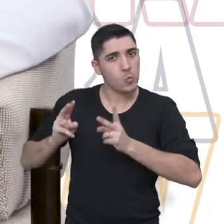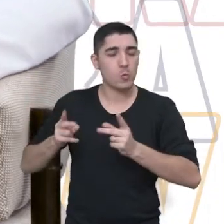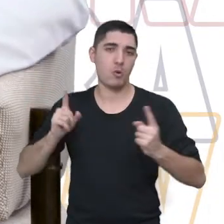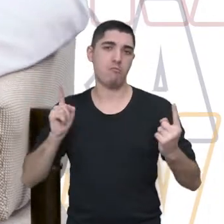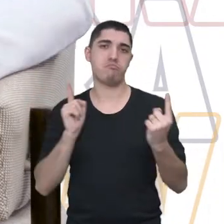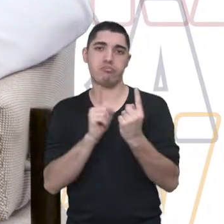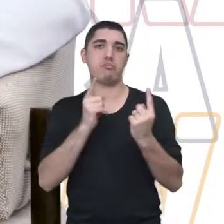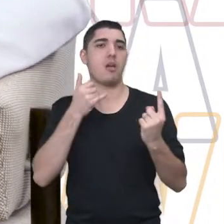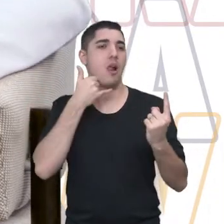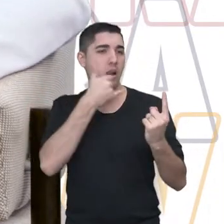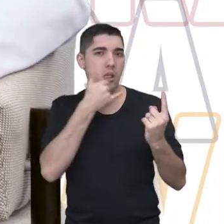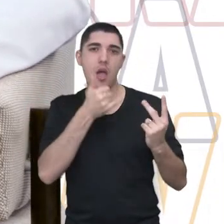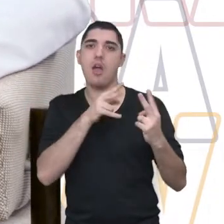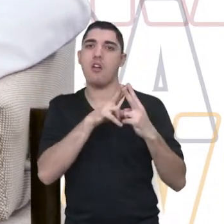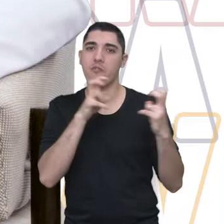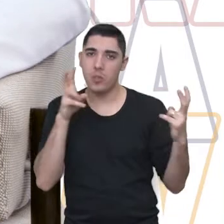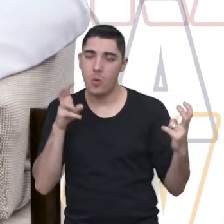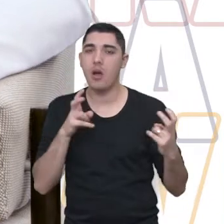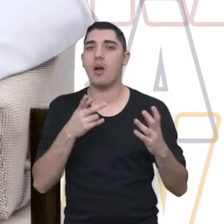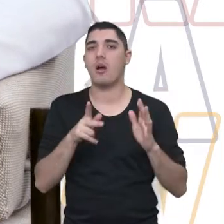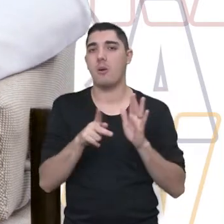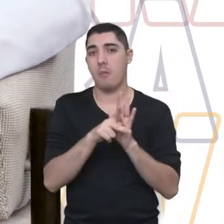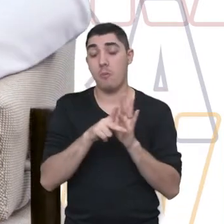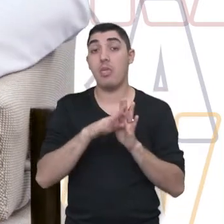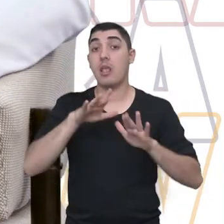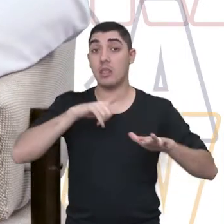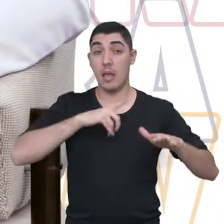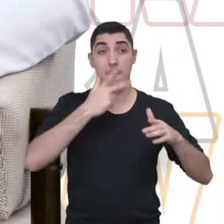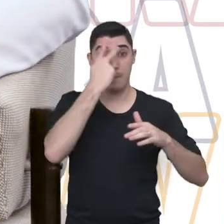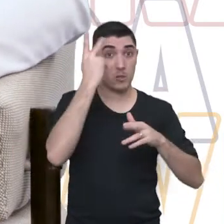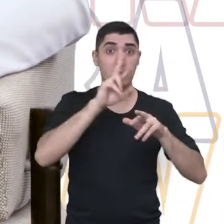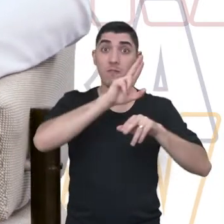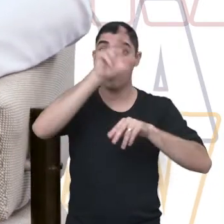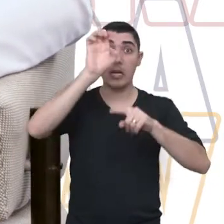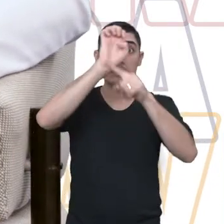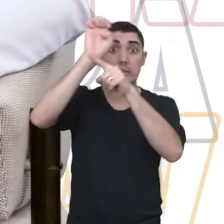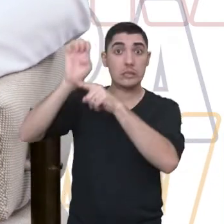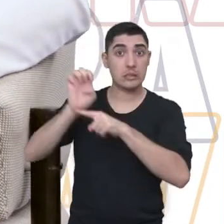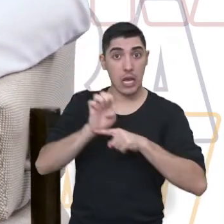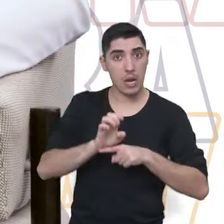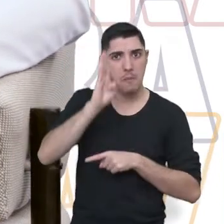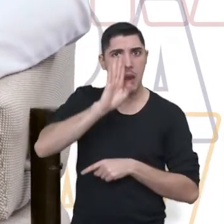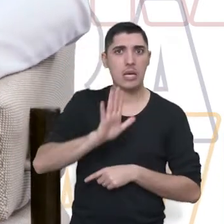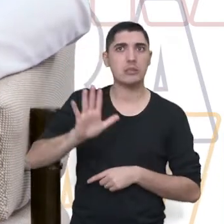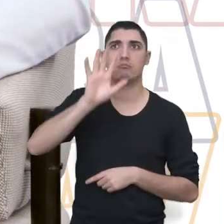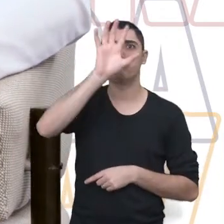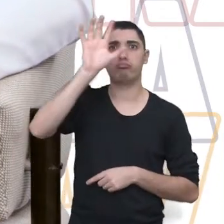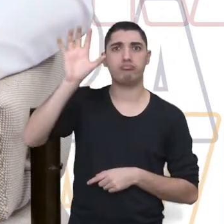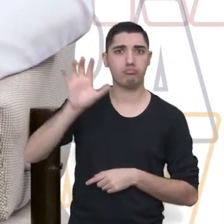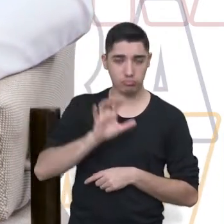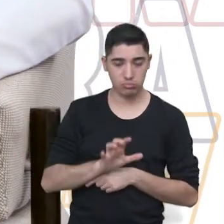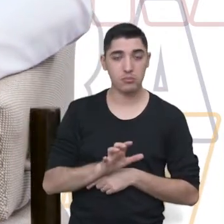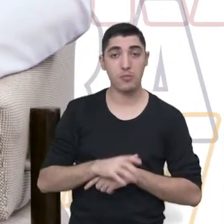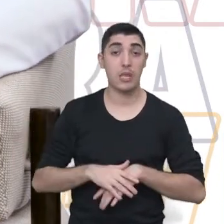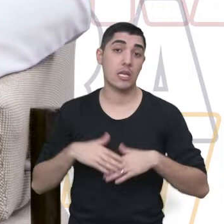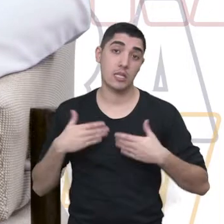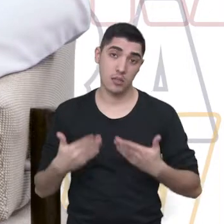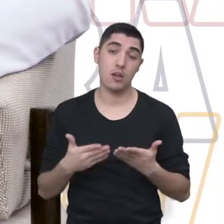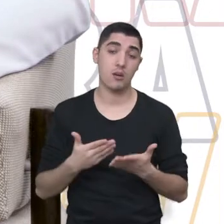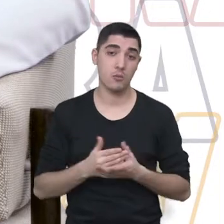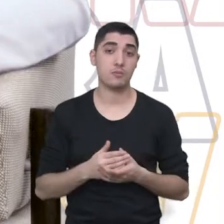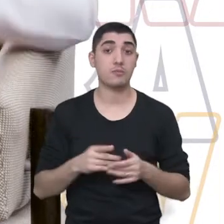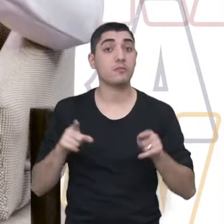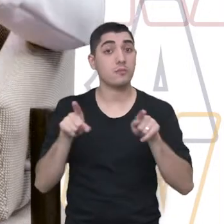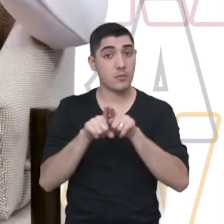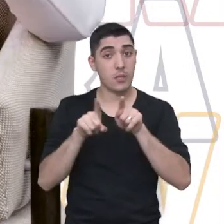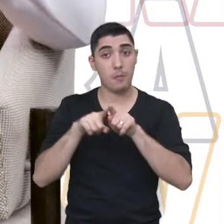agora o online ele ficou mesmo, porque a gente ainda atende pessoas de vários estados, né? Do Brasil. Então,